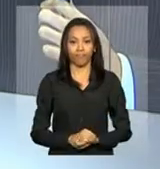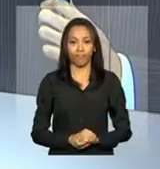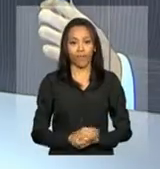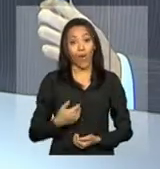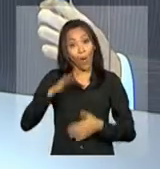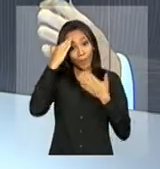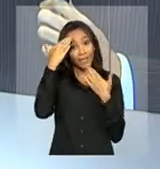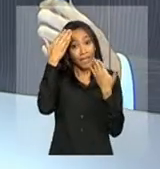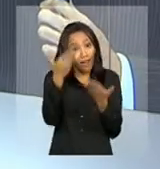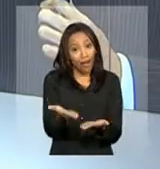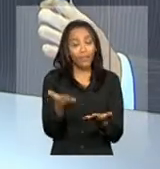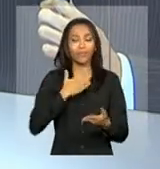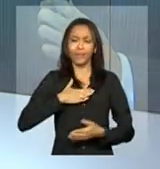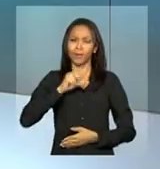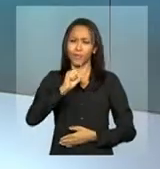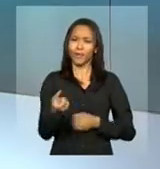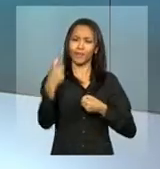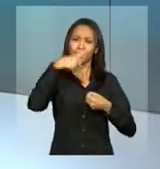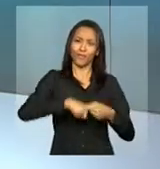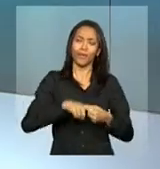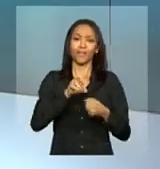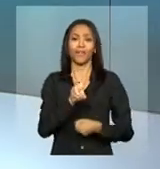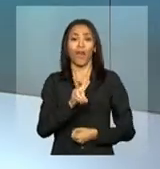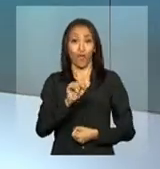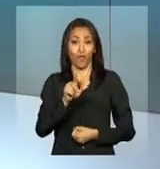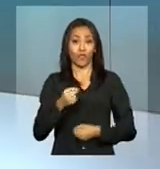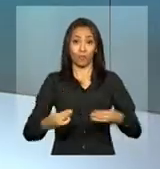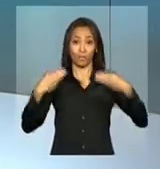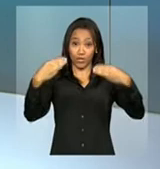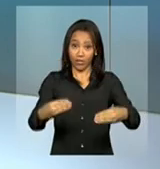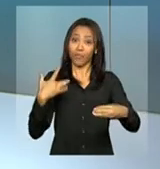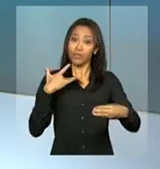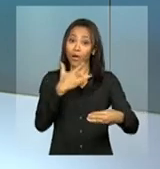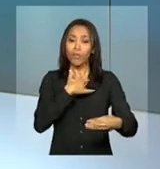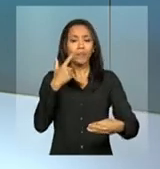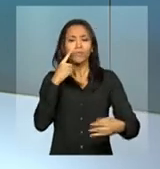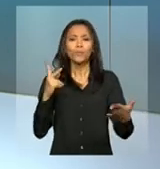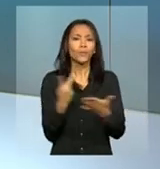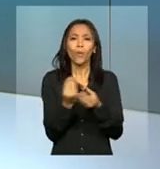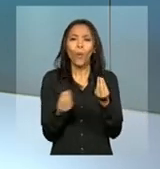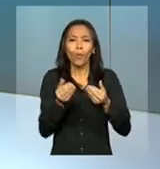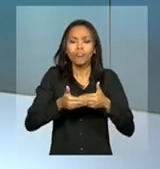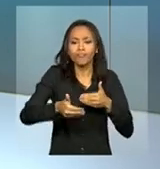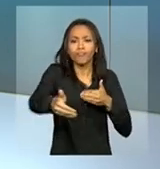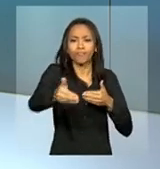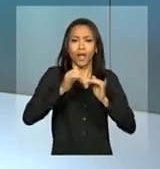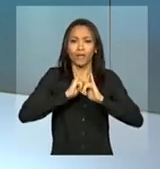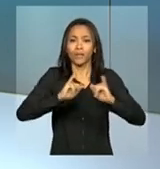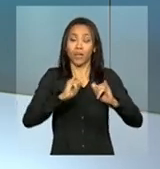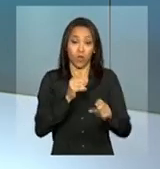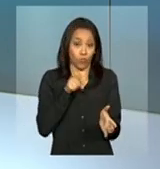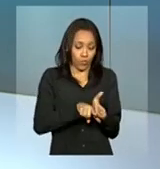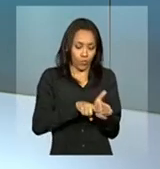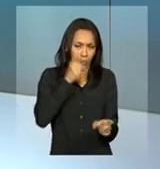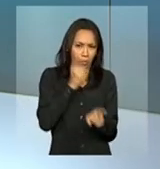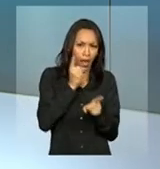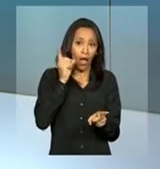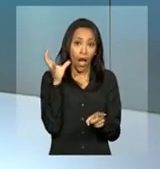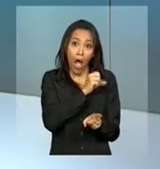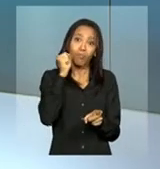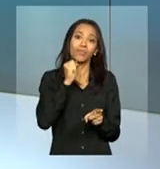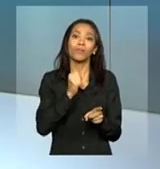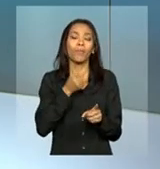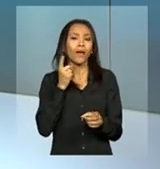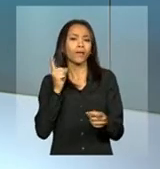Obrigada, Leandro. E daqui a pouco a gente volta ao vivo ao Ministério da Saúde para acompanhar o anúncio da implantação do teste rápido da